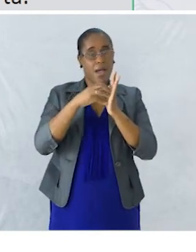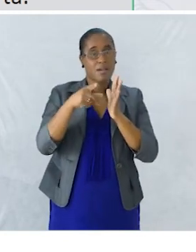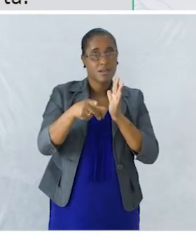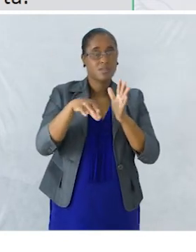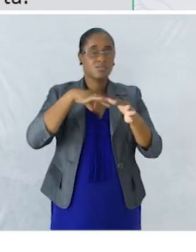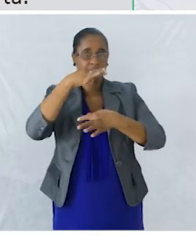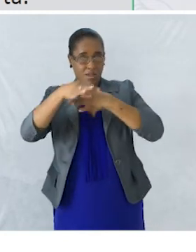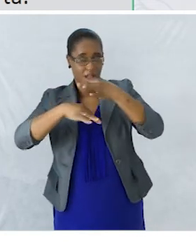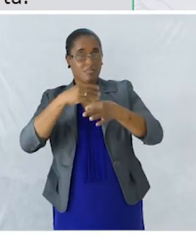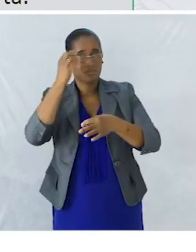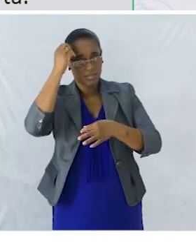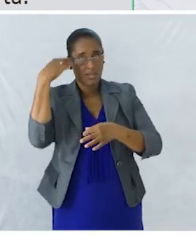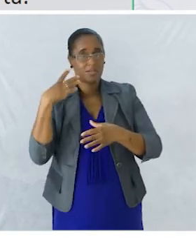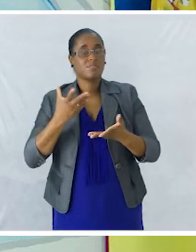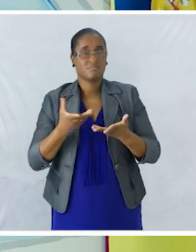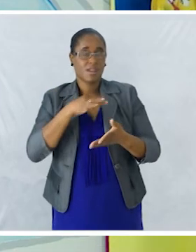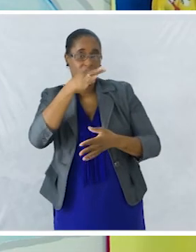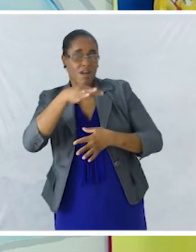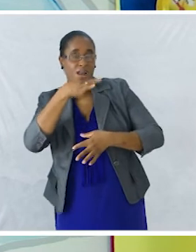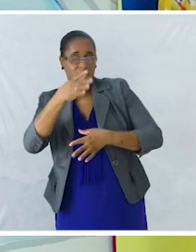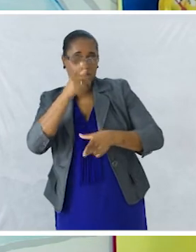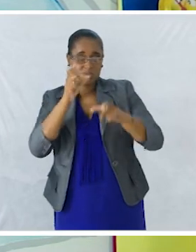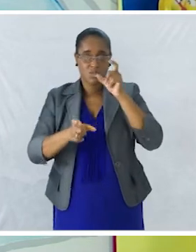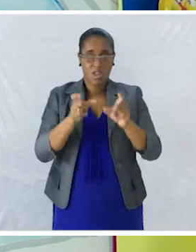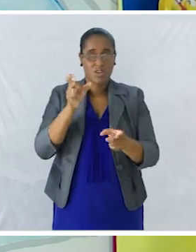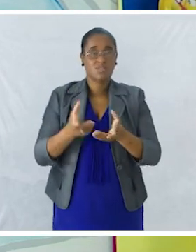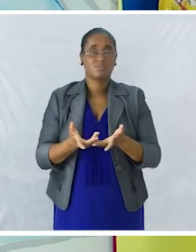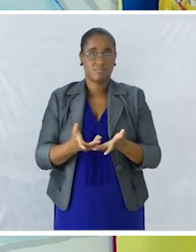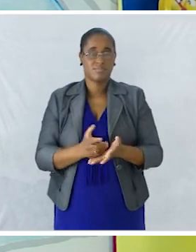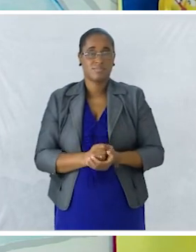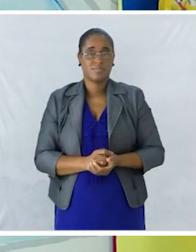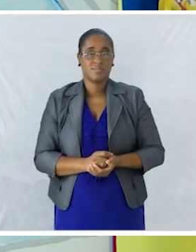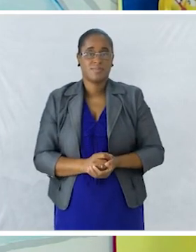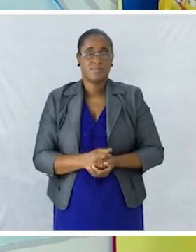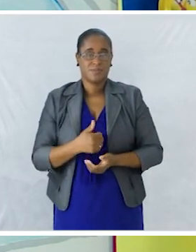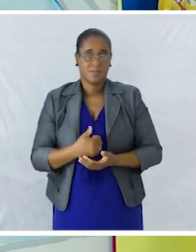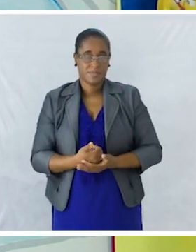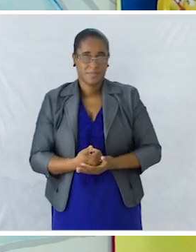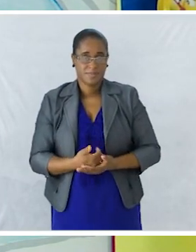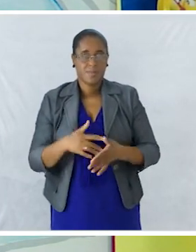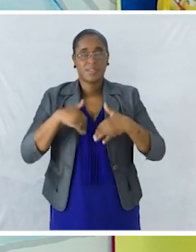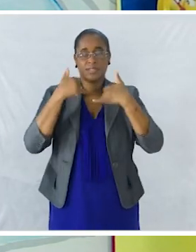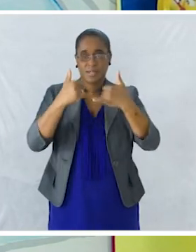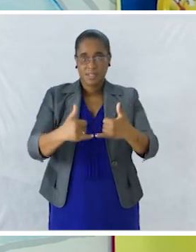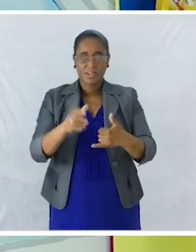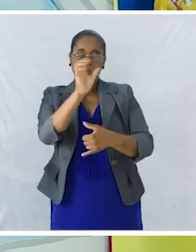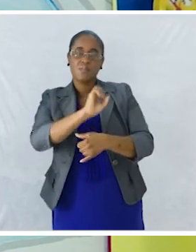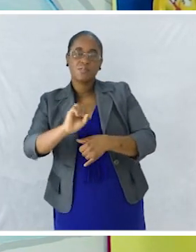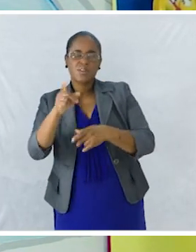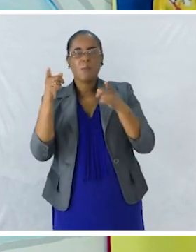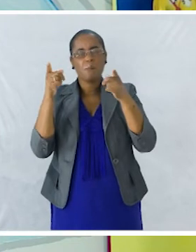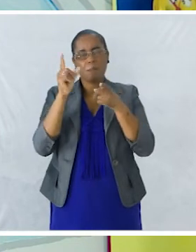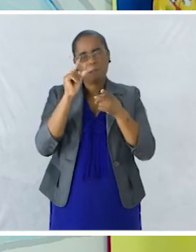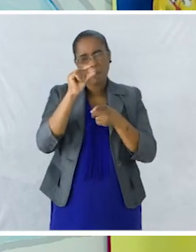diálogo Da fala das personagens Muito bem E a seguir Vocês têm um pequeno